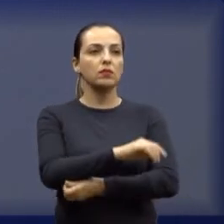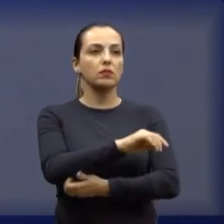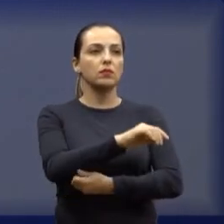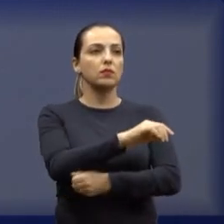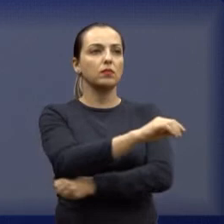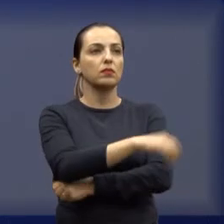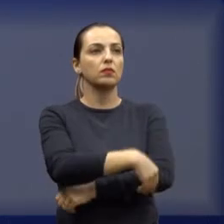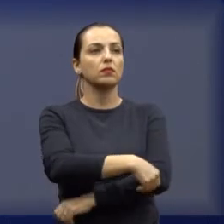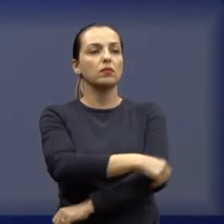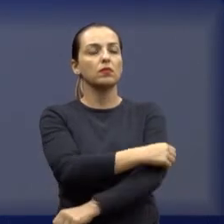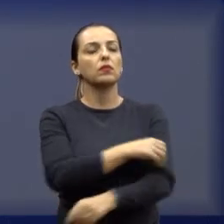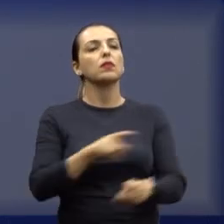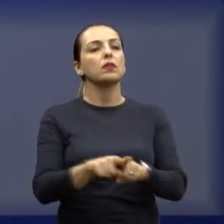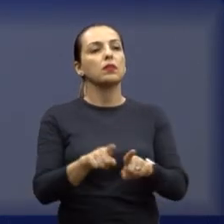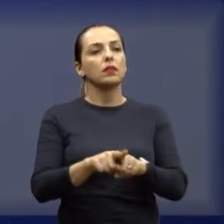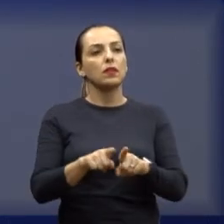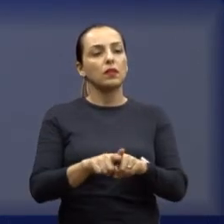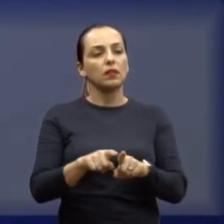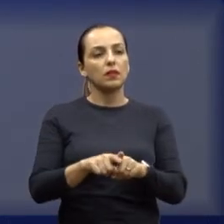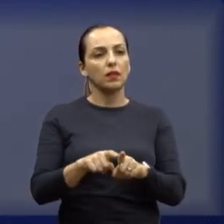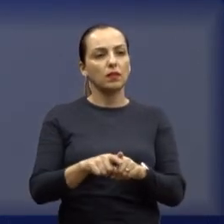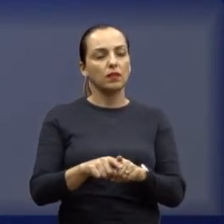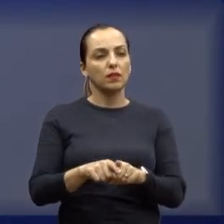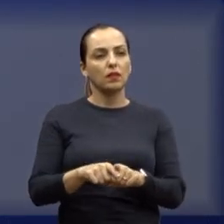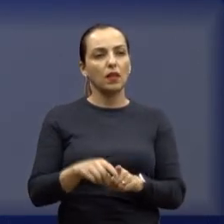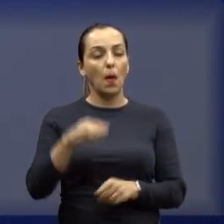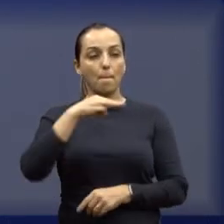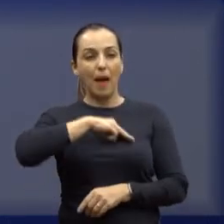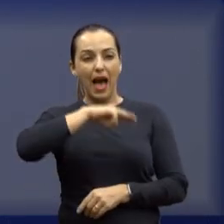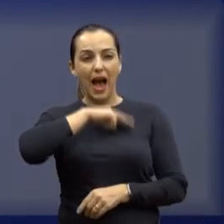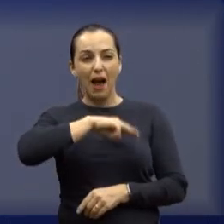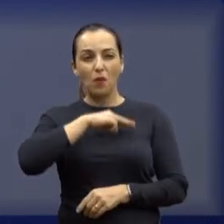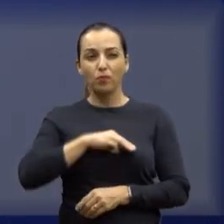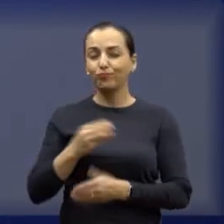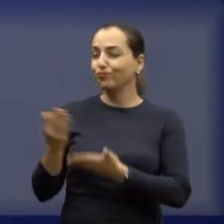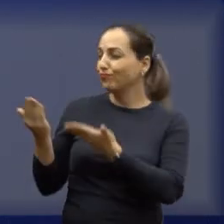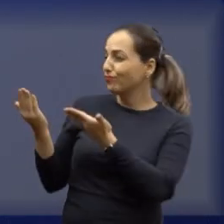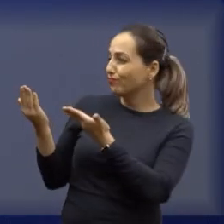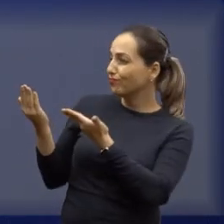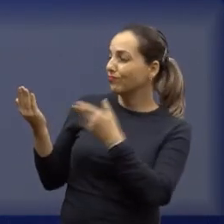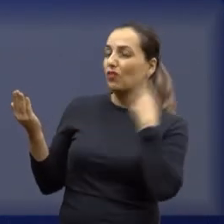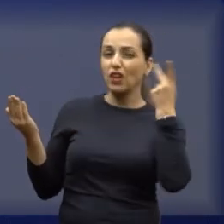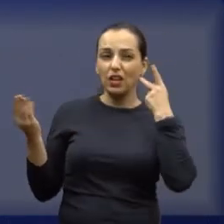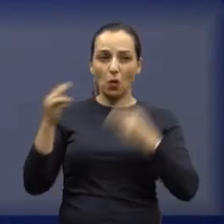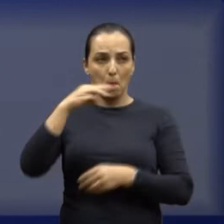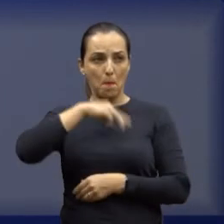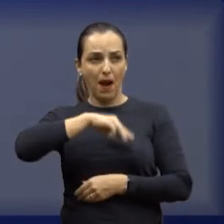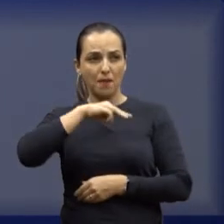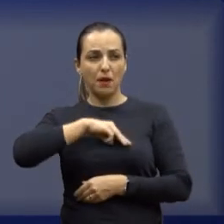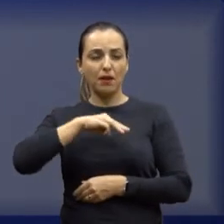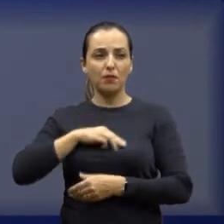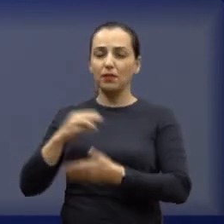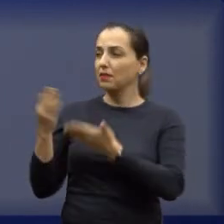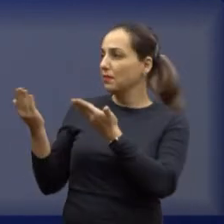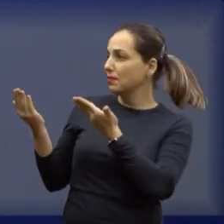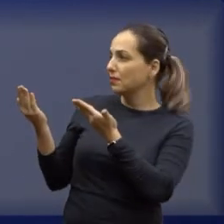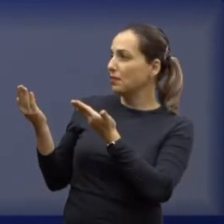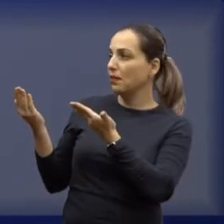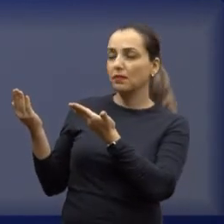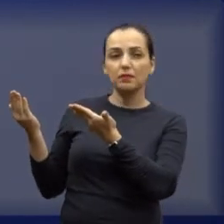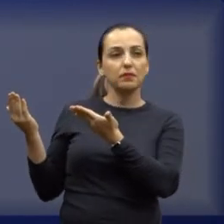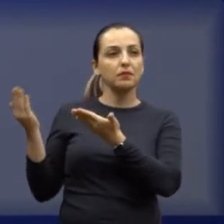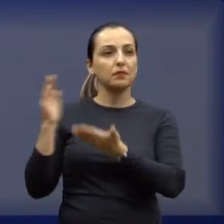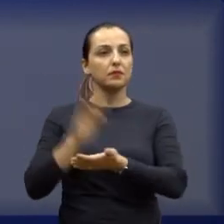Temos também o Cabo Magal, aqui, num conceito mais retrô, né? Utilizando ali o xerox, já mostrando, em